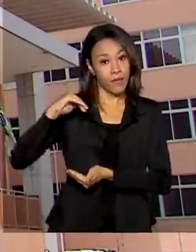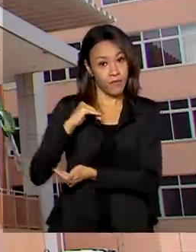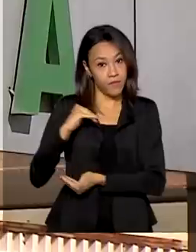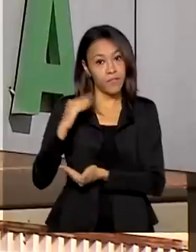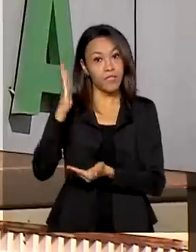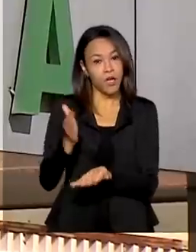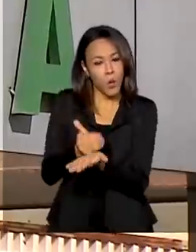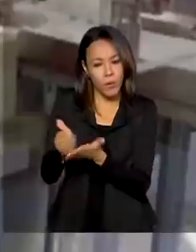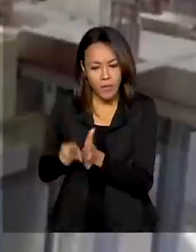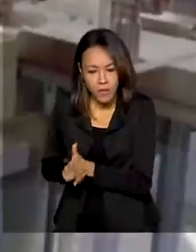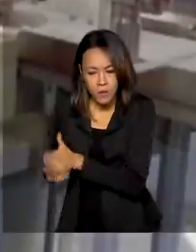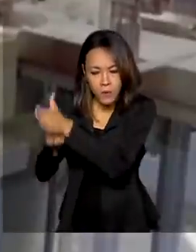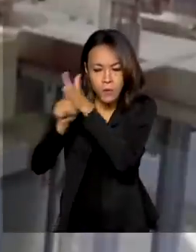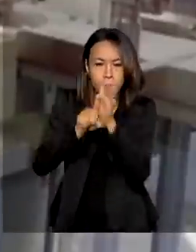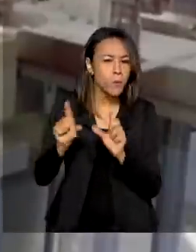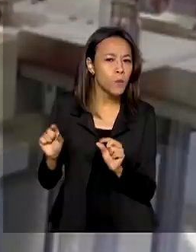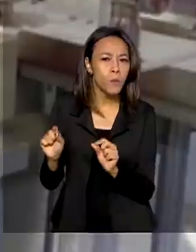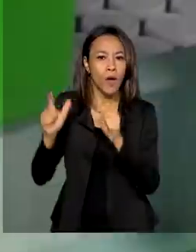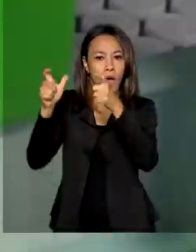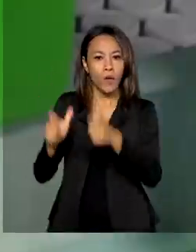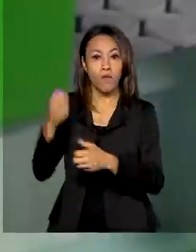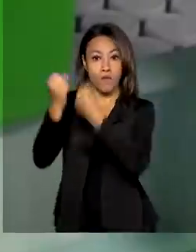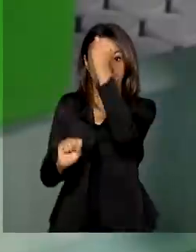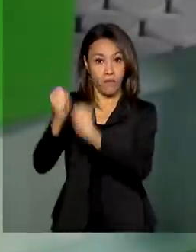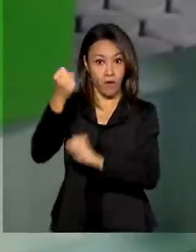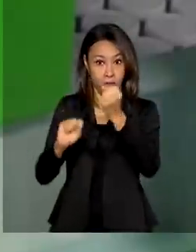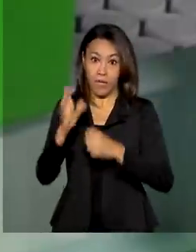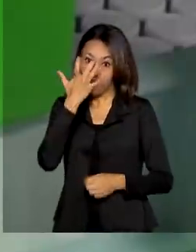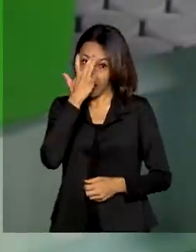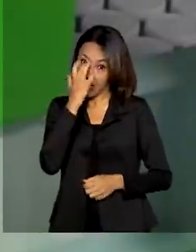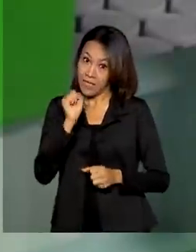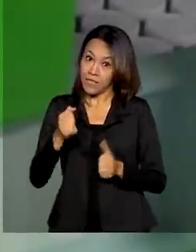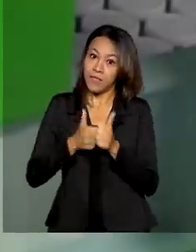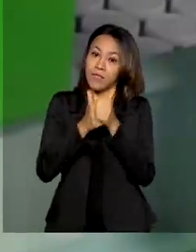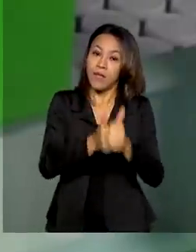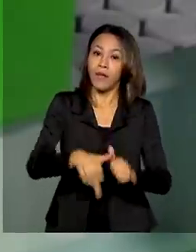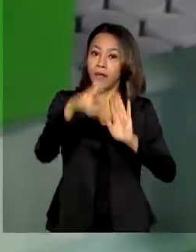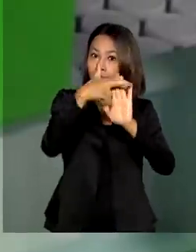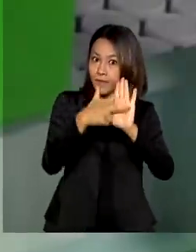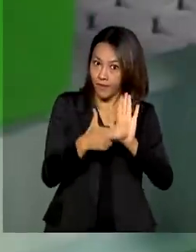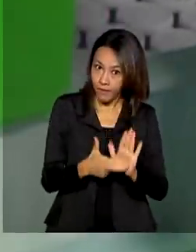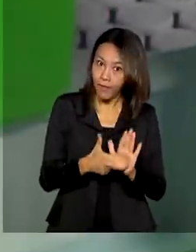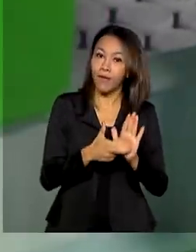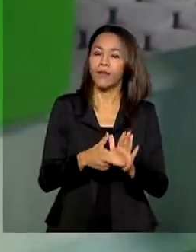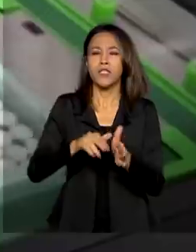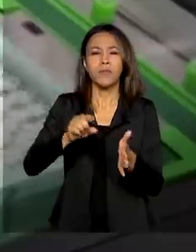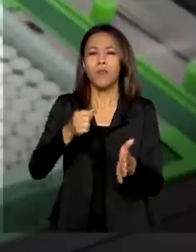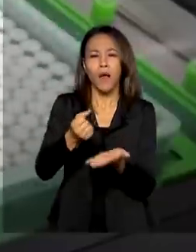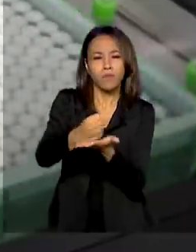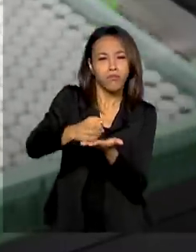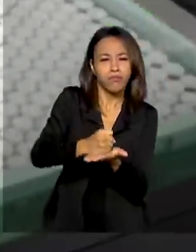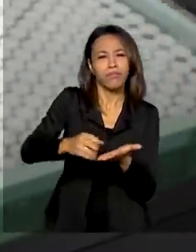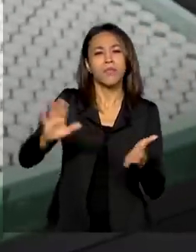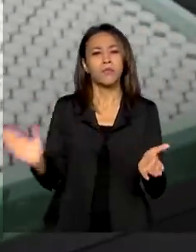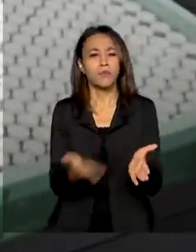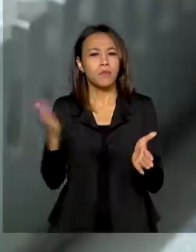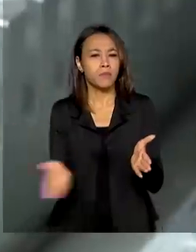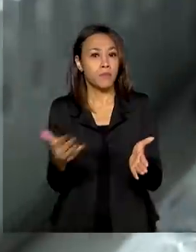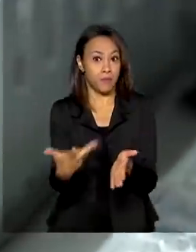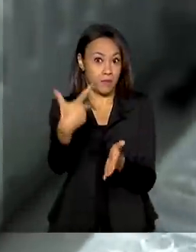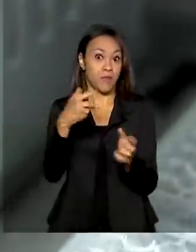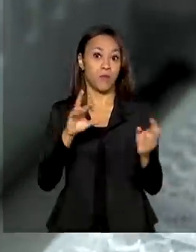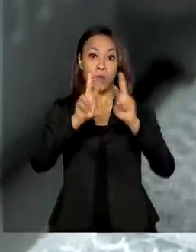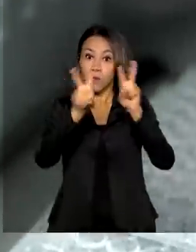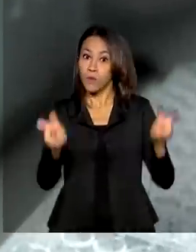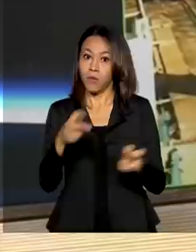inspeção em fábrica na Índia para verificar se atende aos padrões de produção de insumo farmacêutico e vacinas contra a Covid-19.